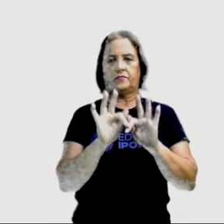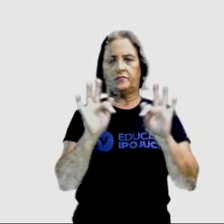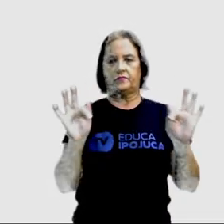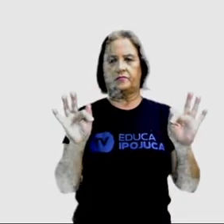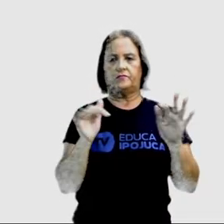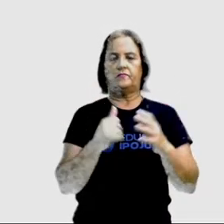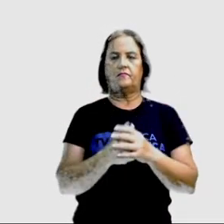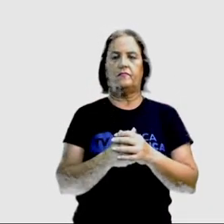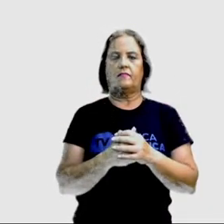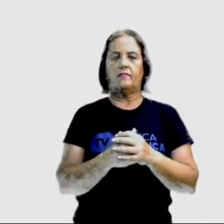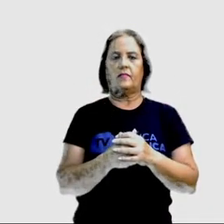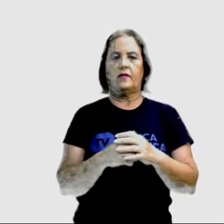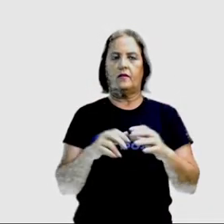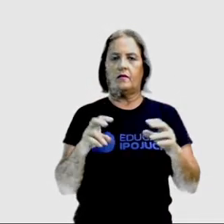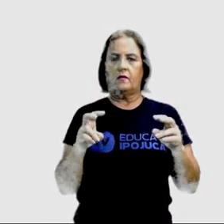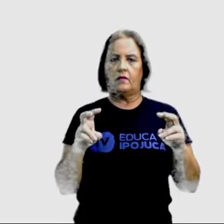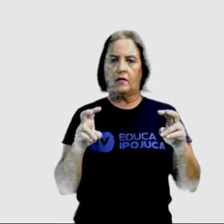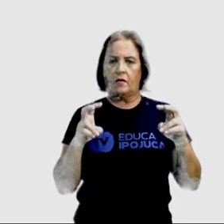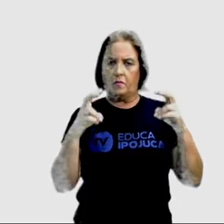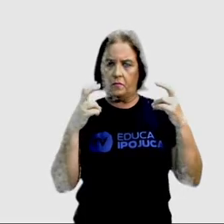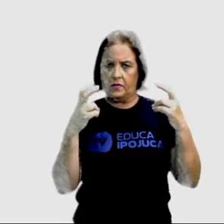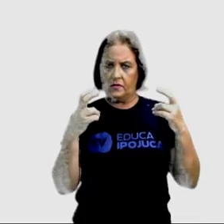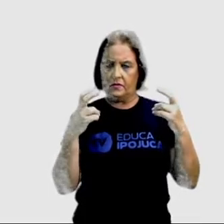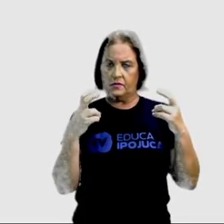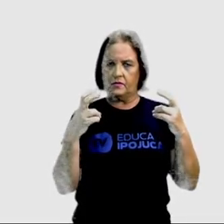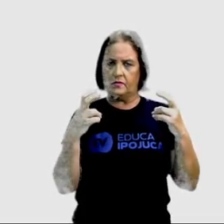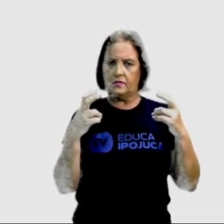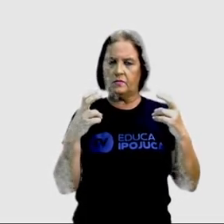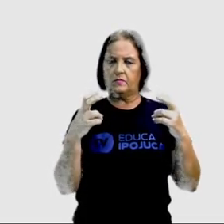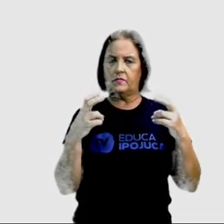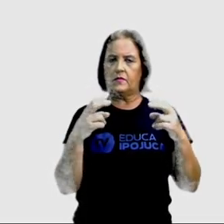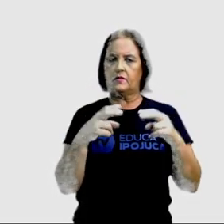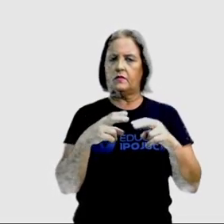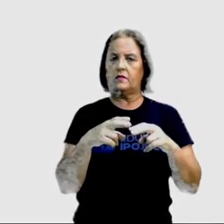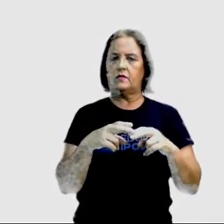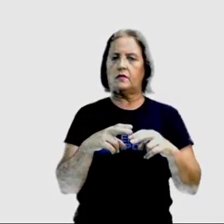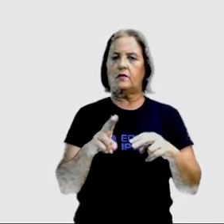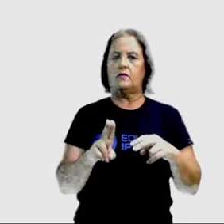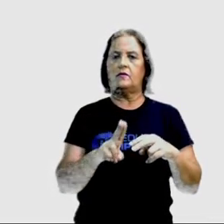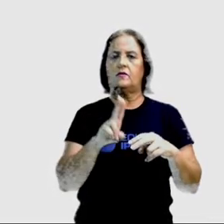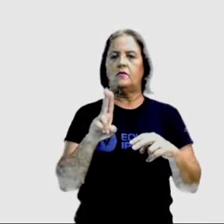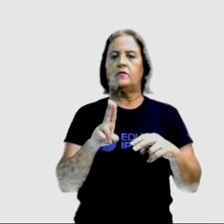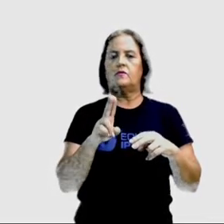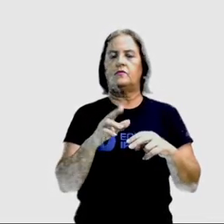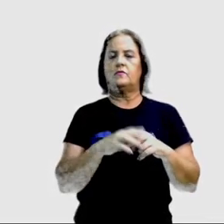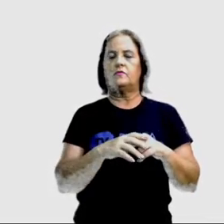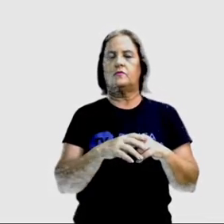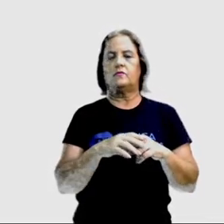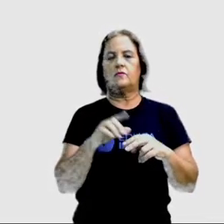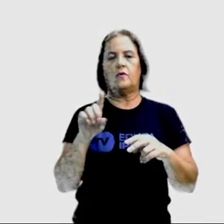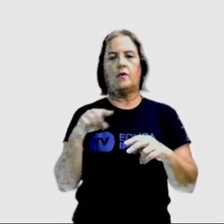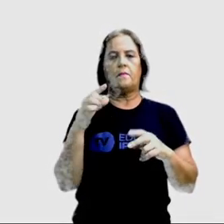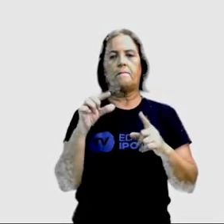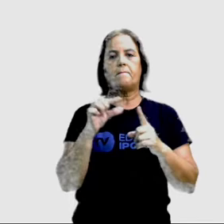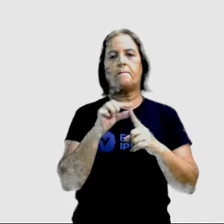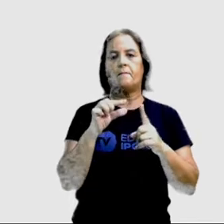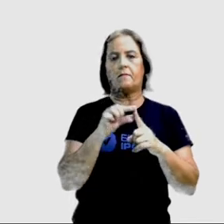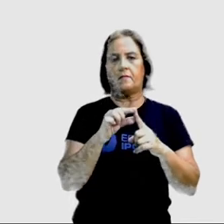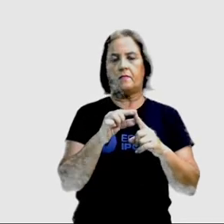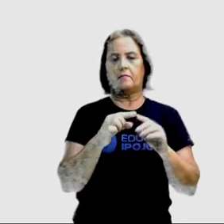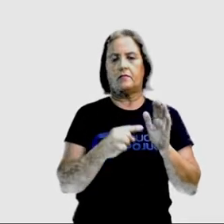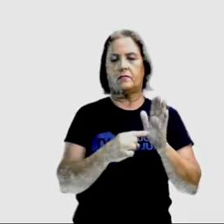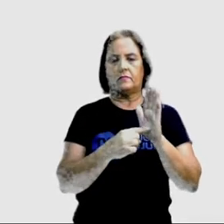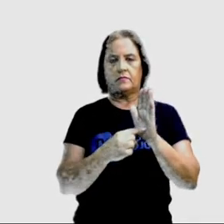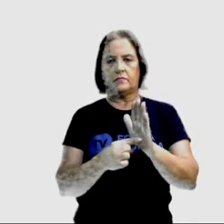class. Perceba que para good, certo? Eu utilizei o the best. Para indicar que